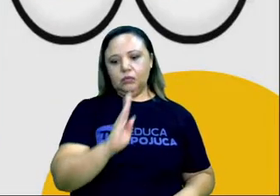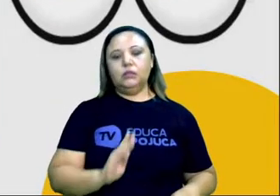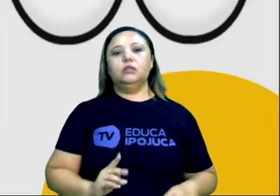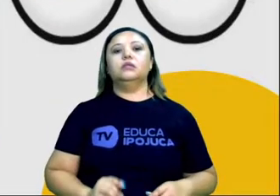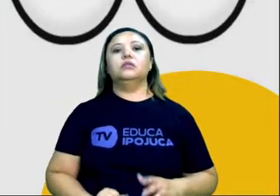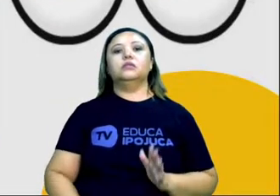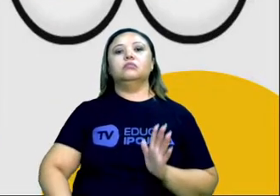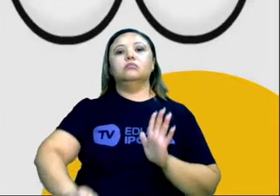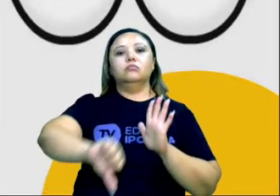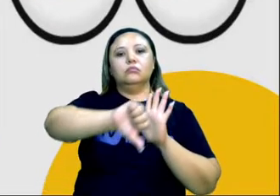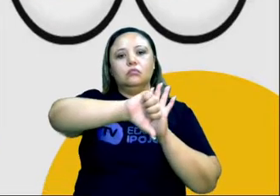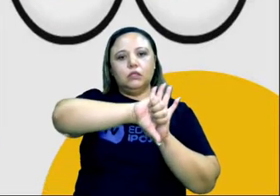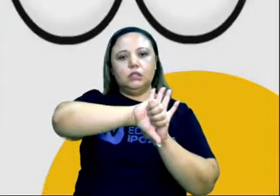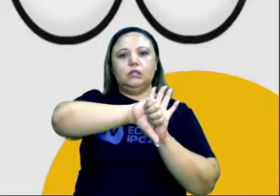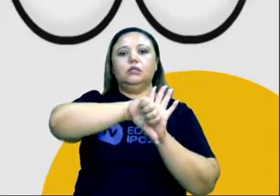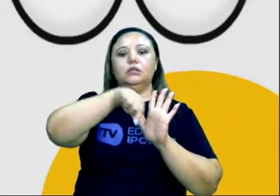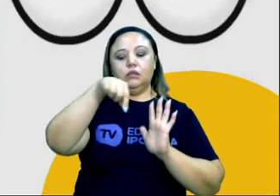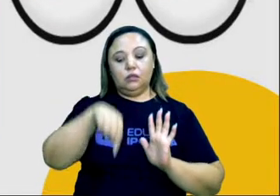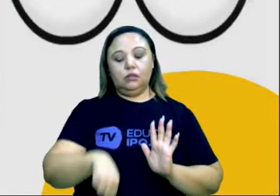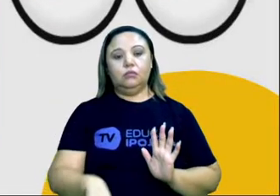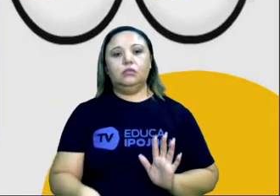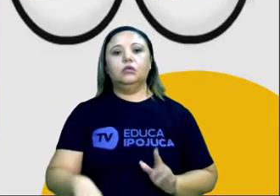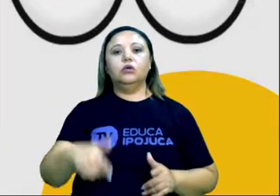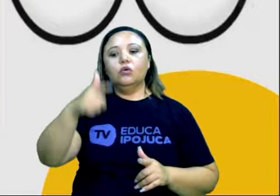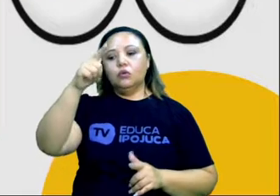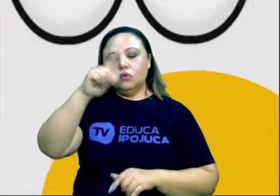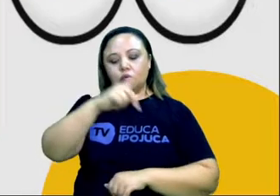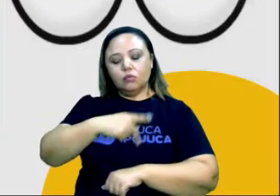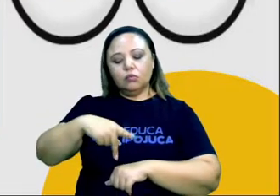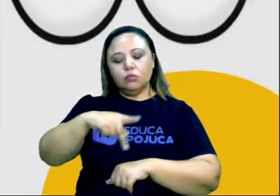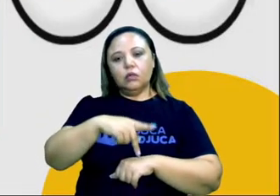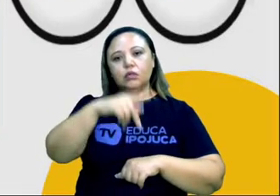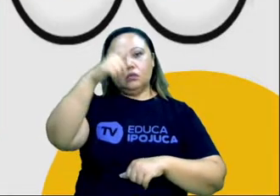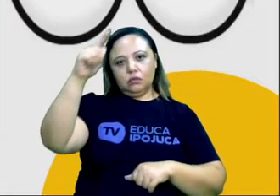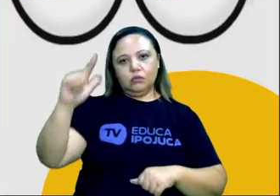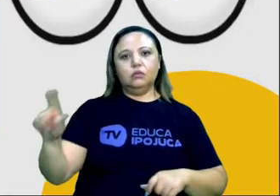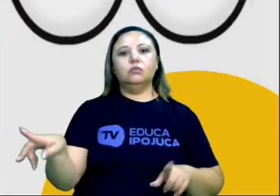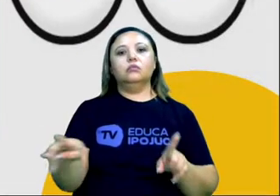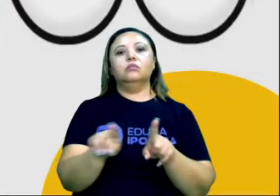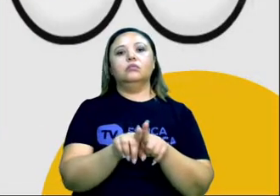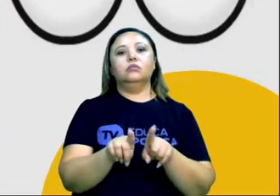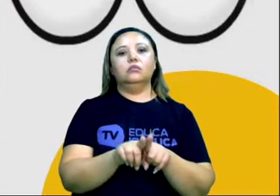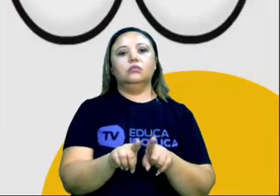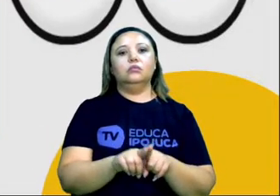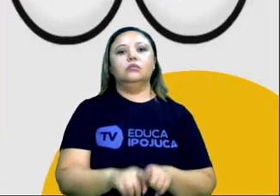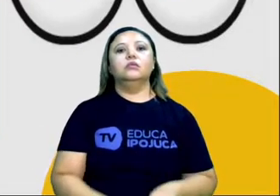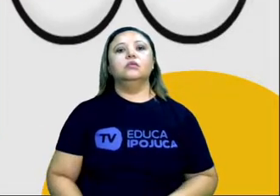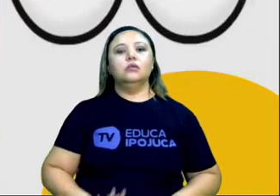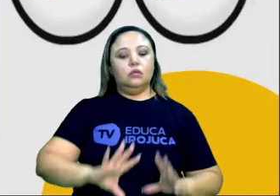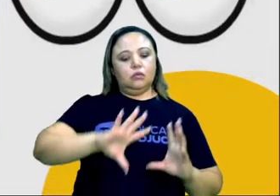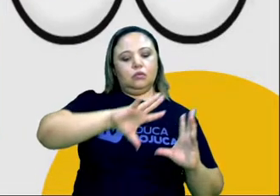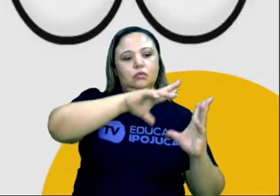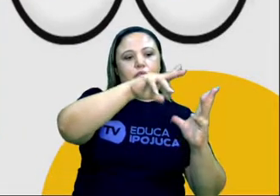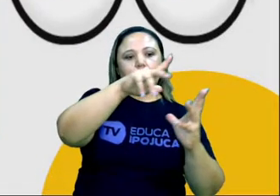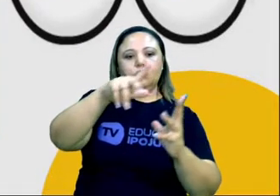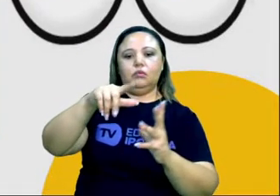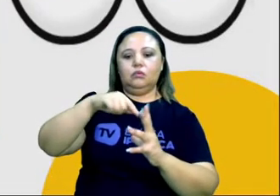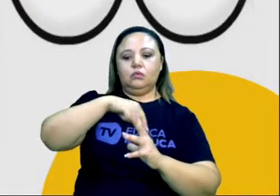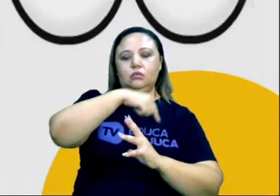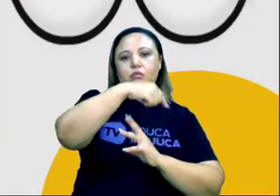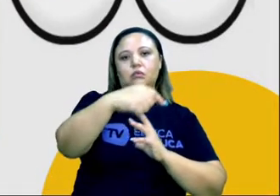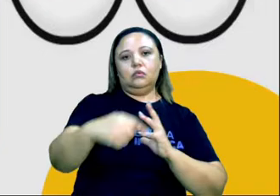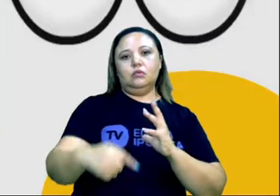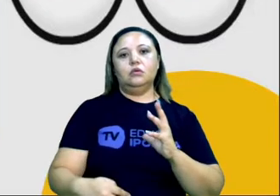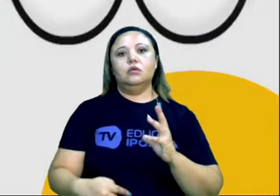e em diversos outros países também, sendo um atentado contra a Declaração Universal dos Direitos Humanos